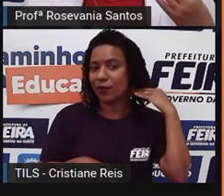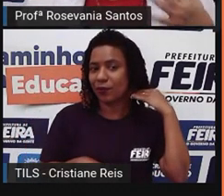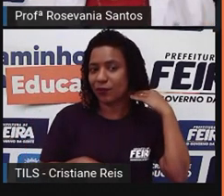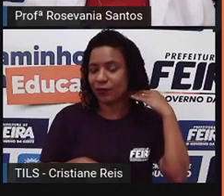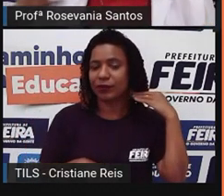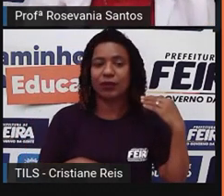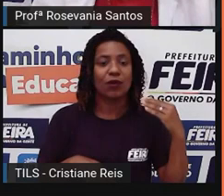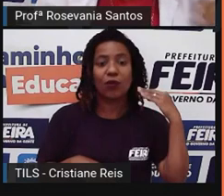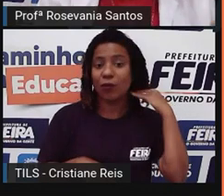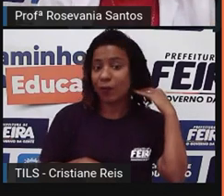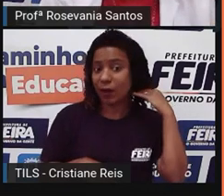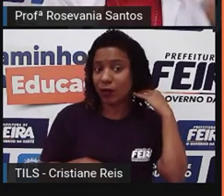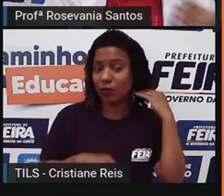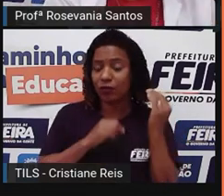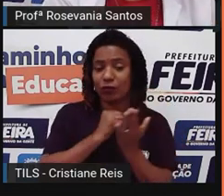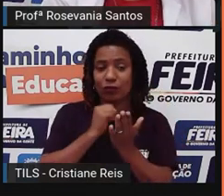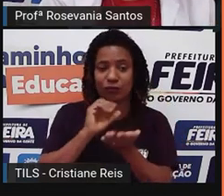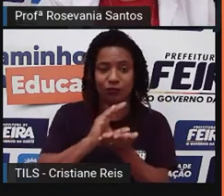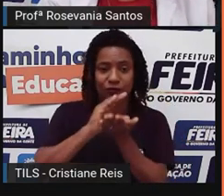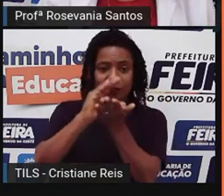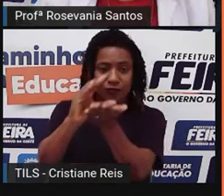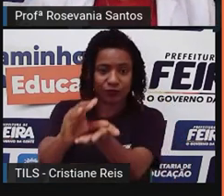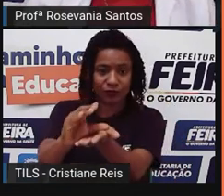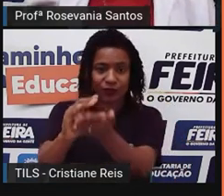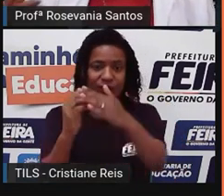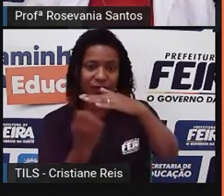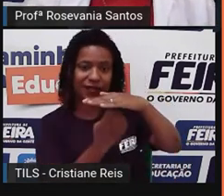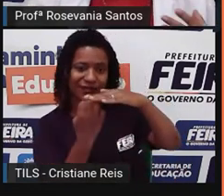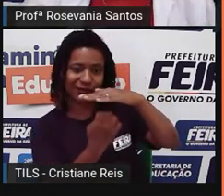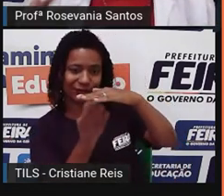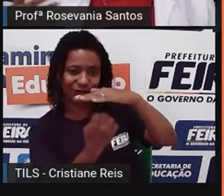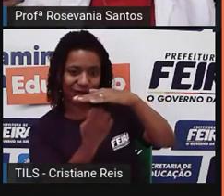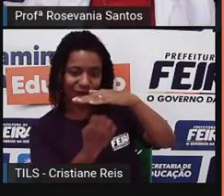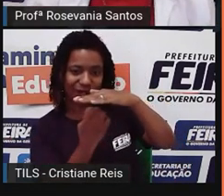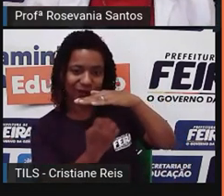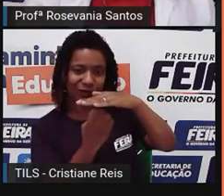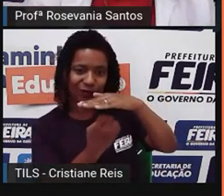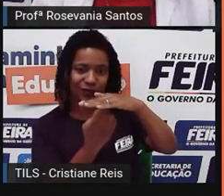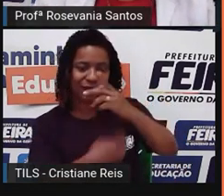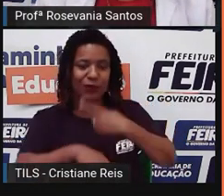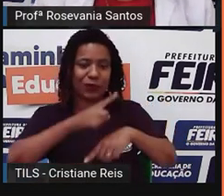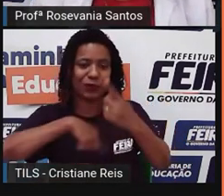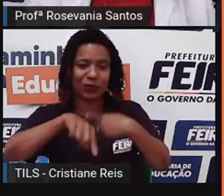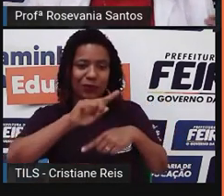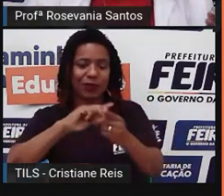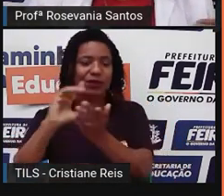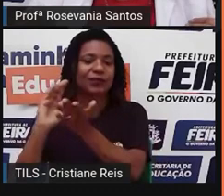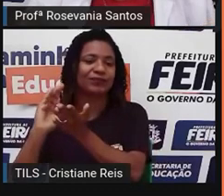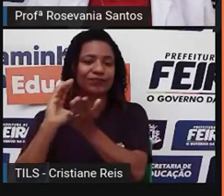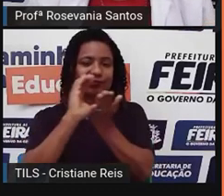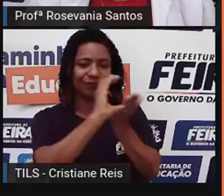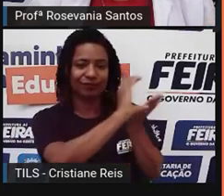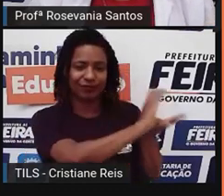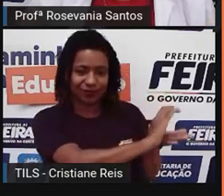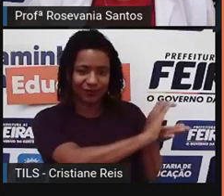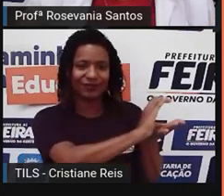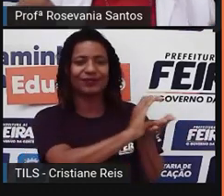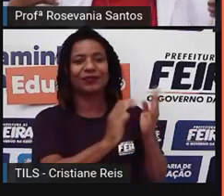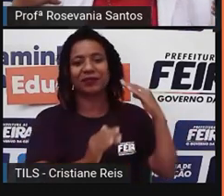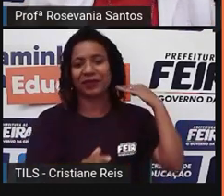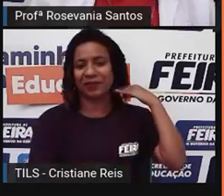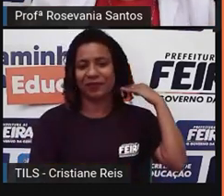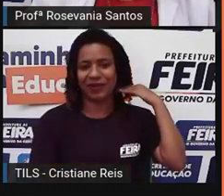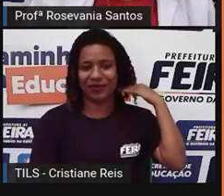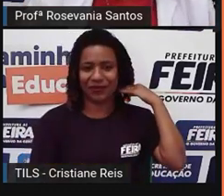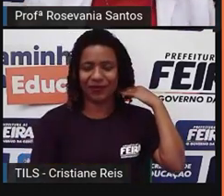as indústrias e as indústrias acabam financiando esses bancos. E aí, hoje a gente tem diversas formas de transações financeiras,